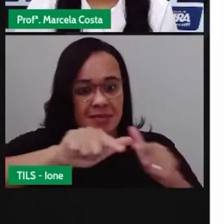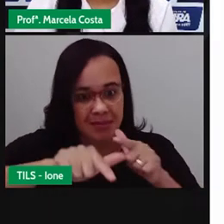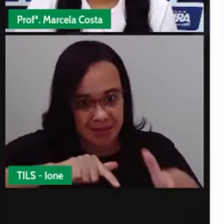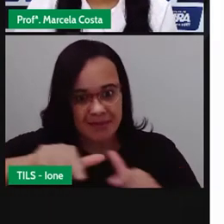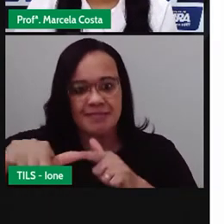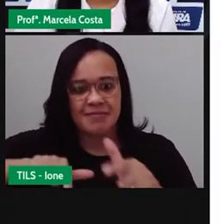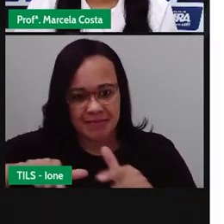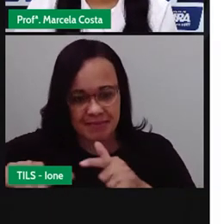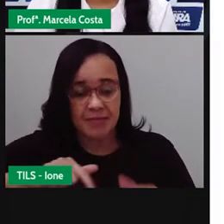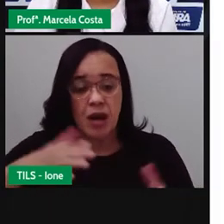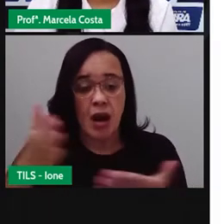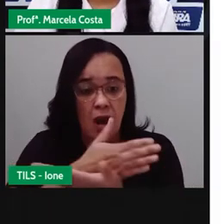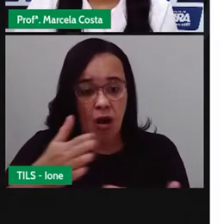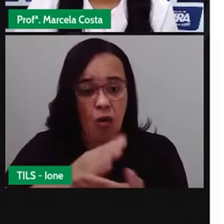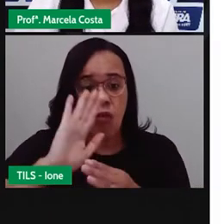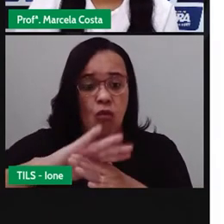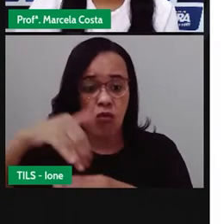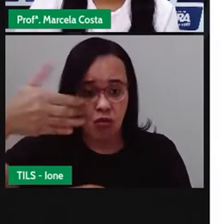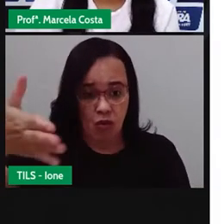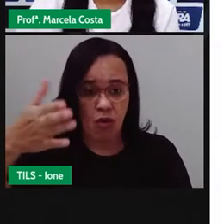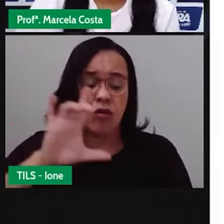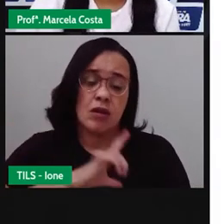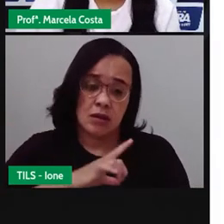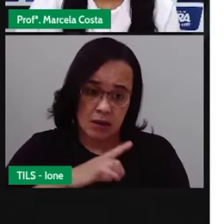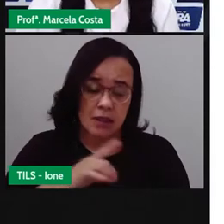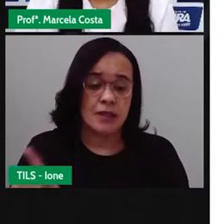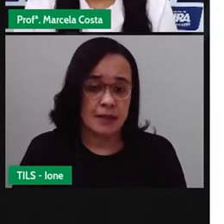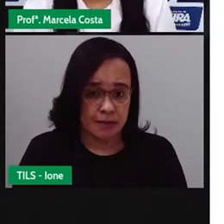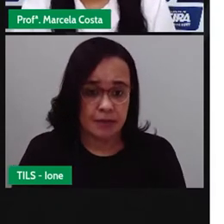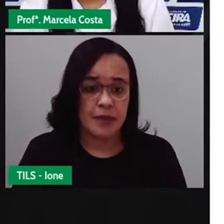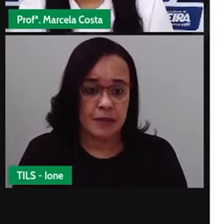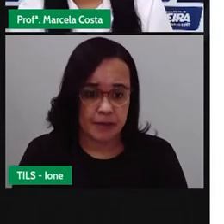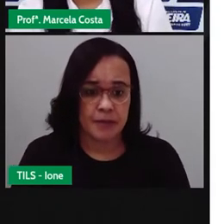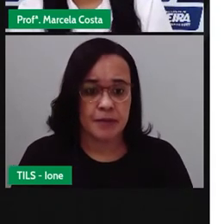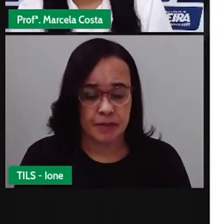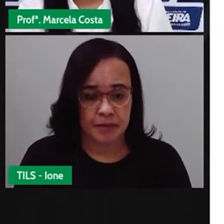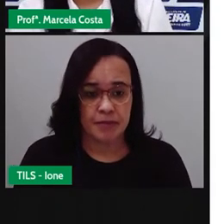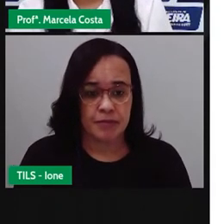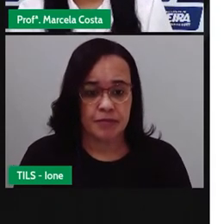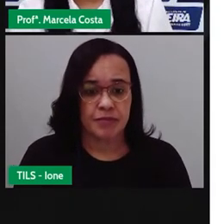né, pessoas ali do lado de fora, bebendo verduras, bebendo colé.